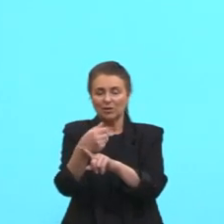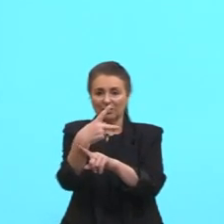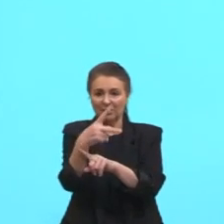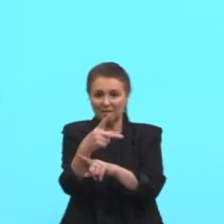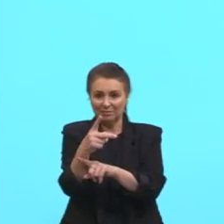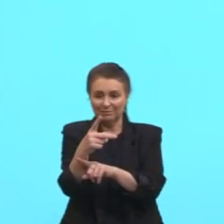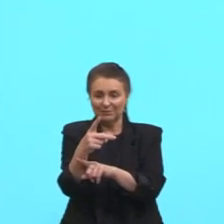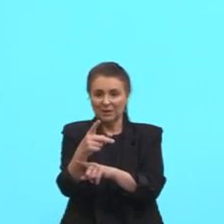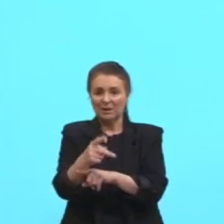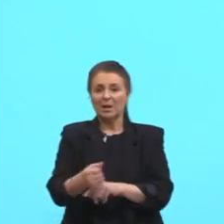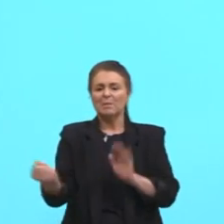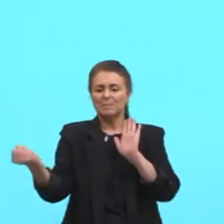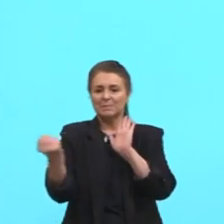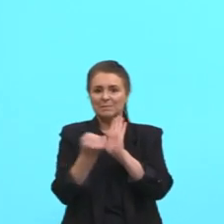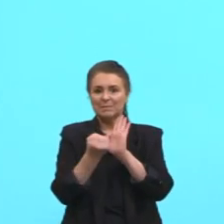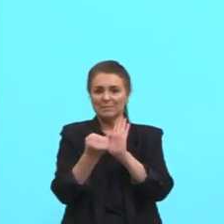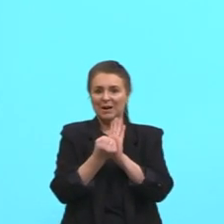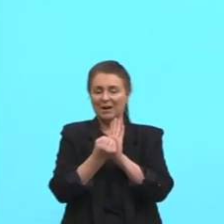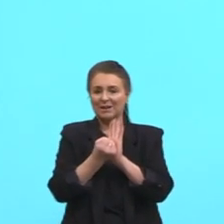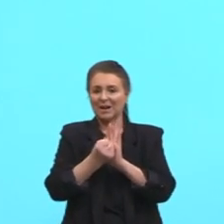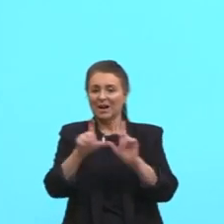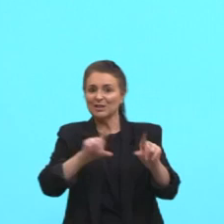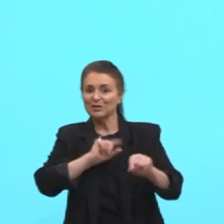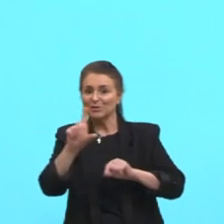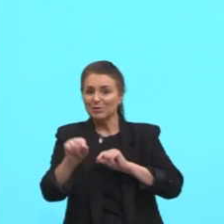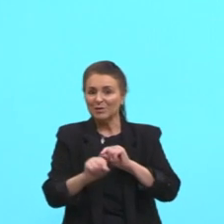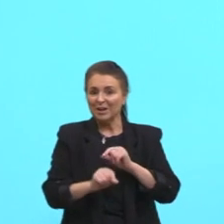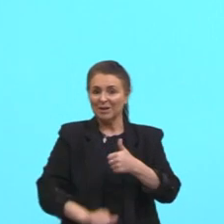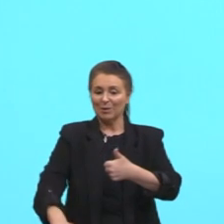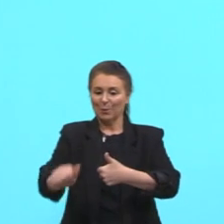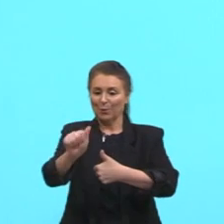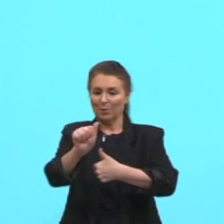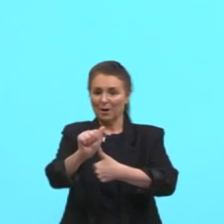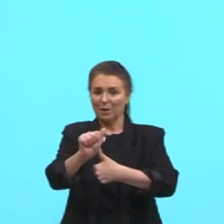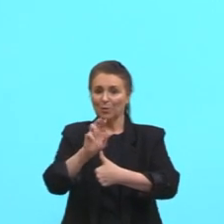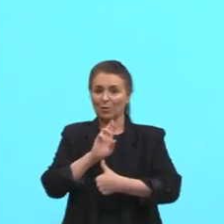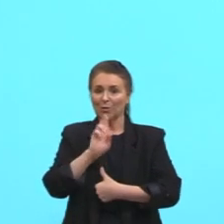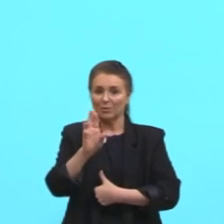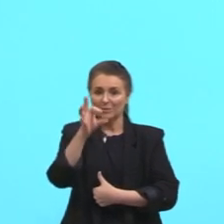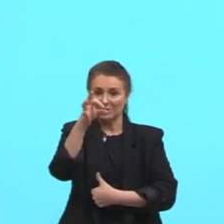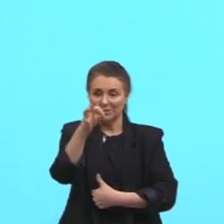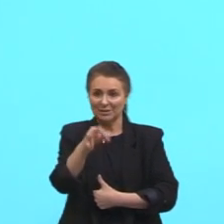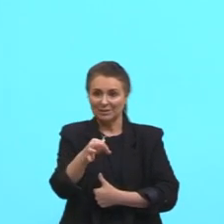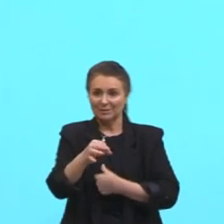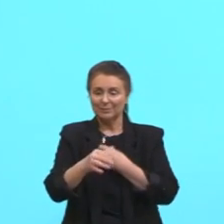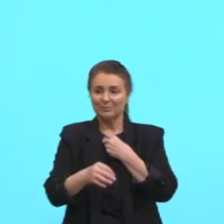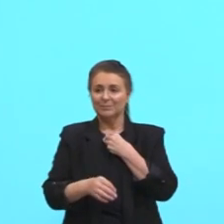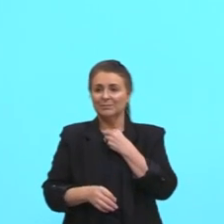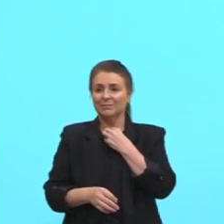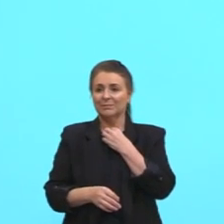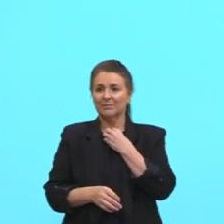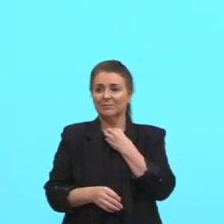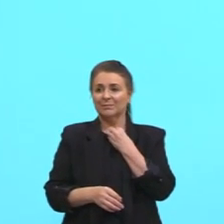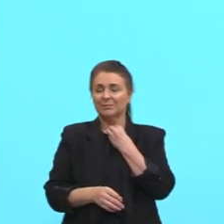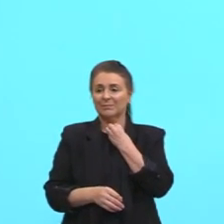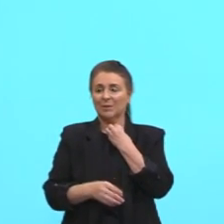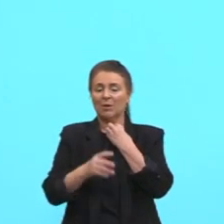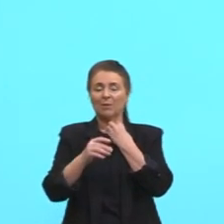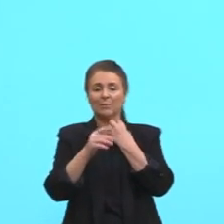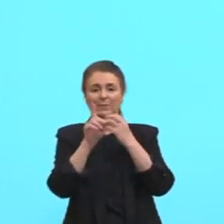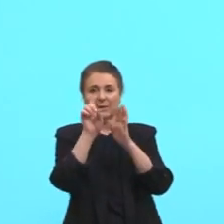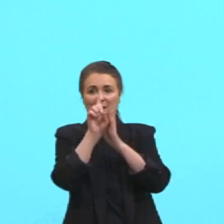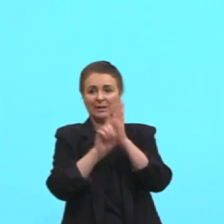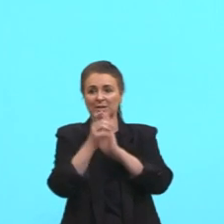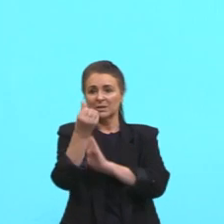nós marcarmos a alternativa A nessa questão que diz na década de 60, na medida que